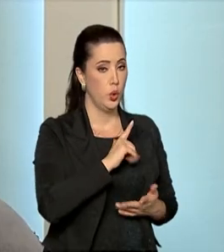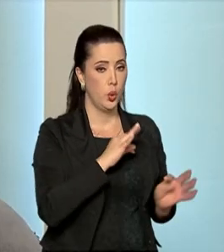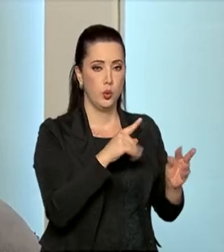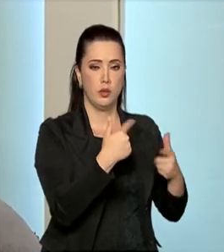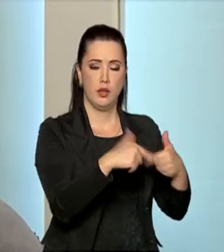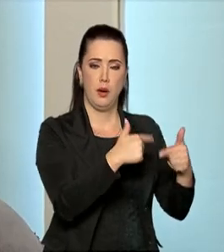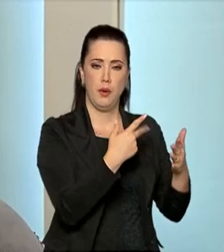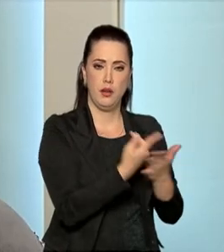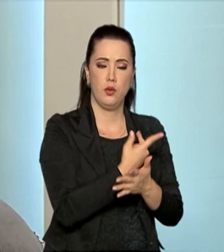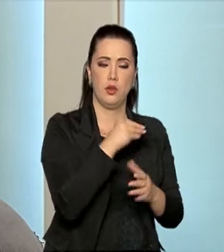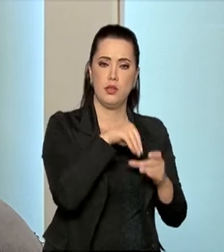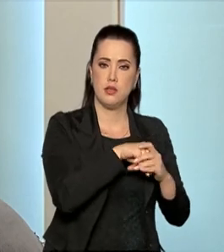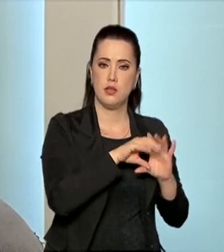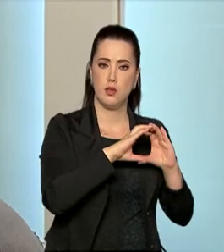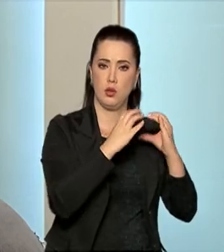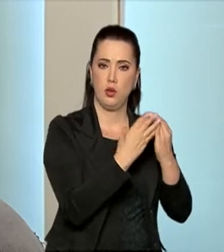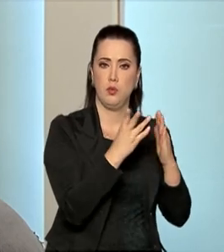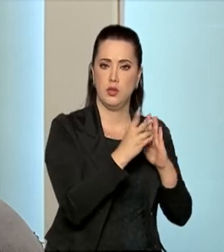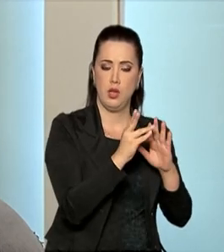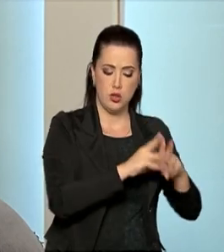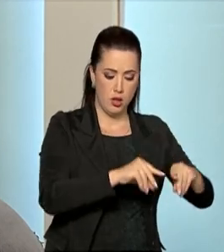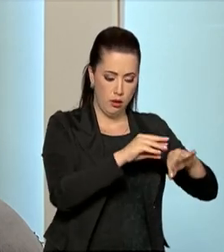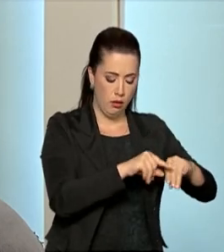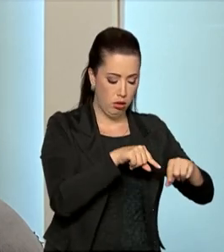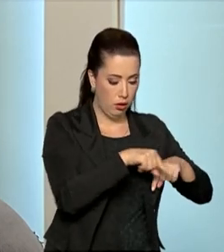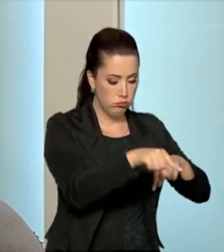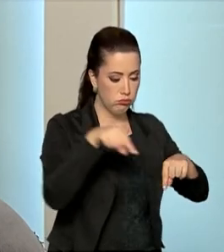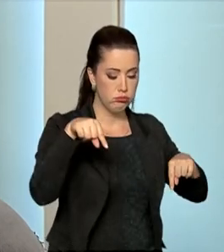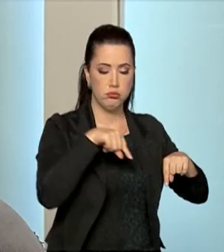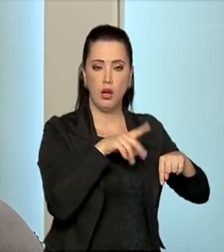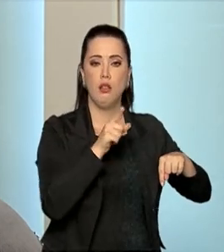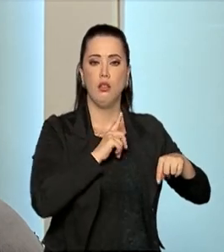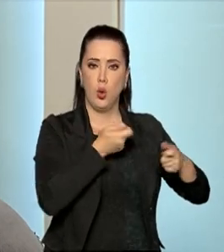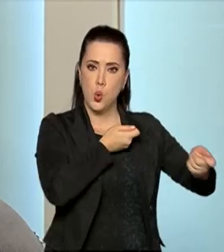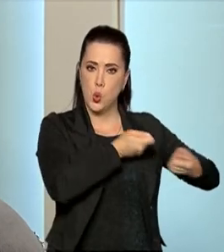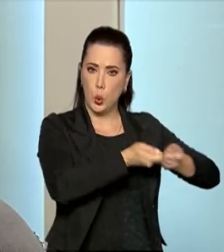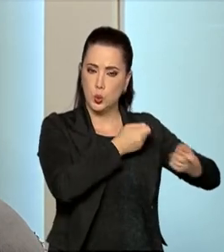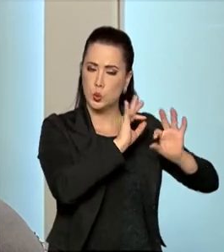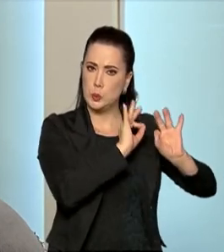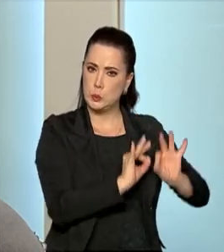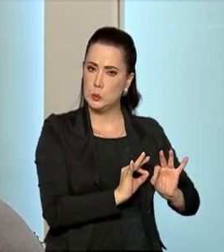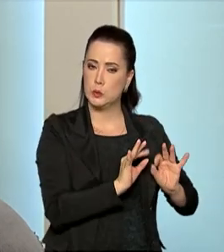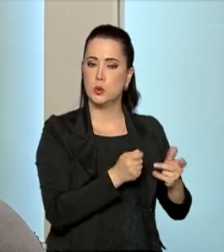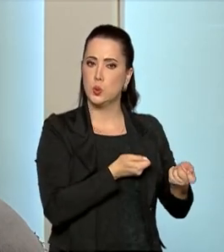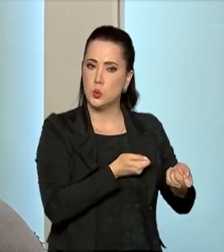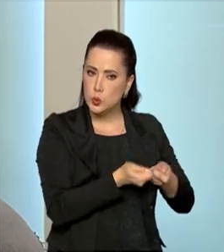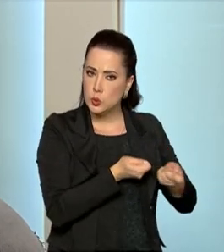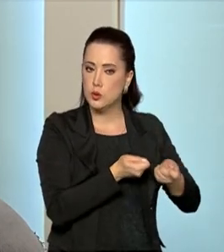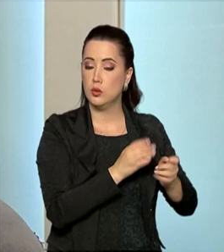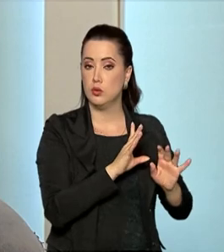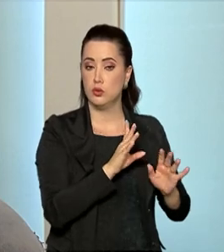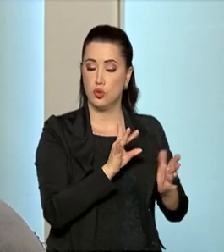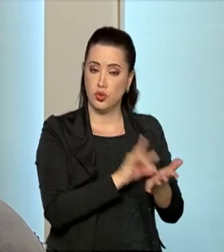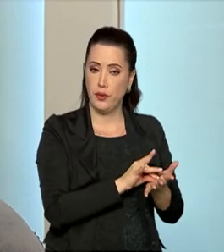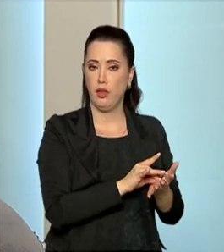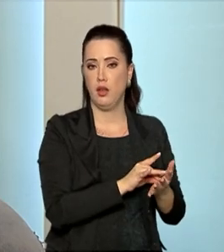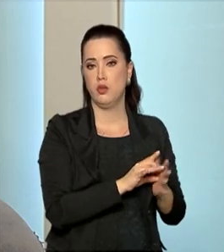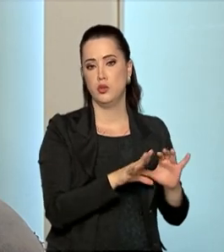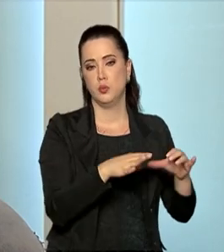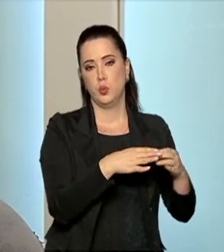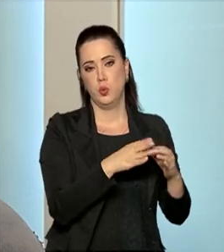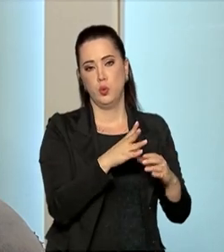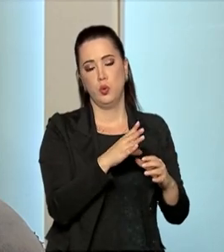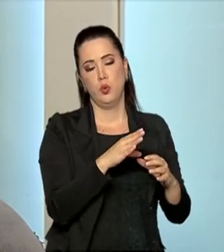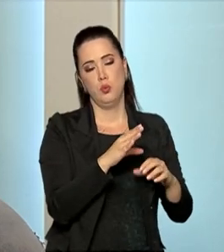indígena, há um prévio controle rigoroso pelos órgãos ambientais e indígenas. Nada é